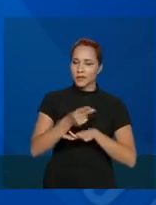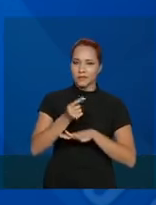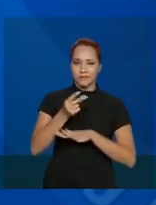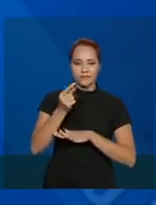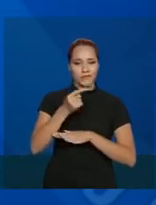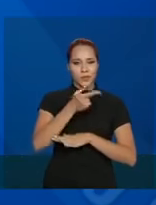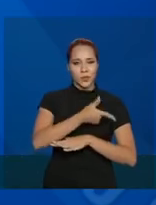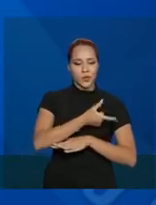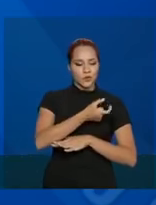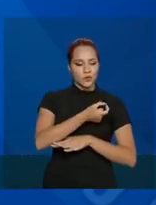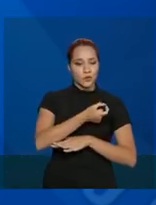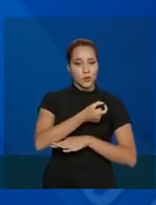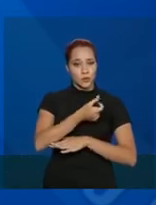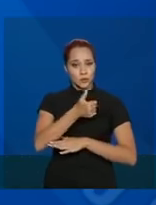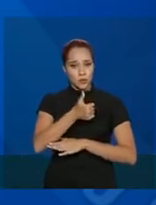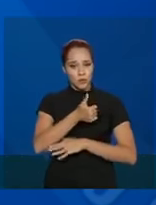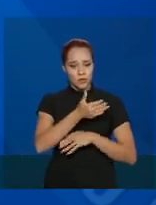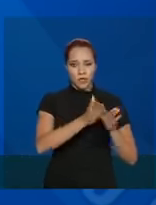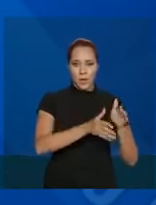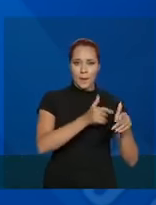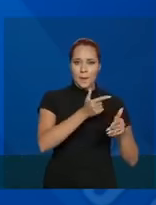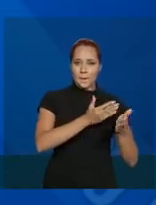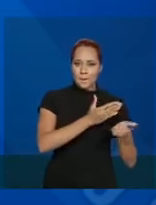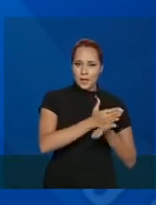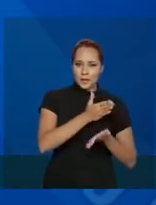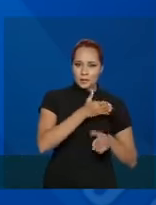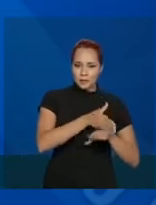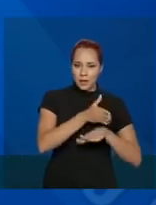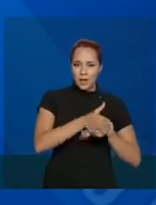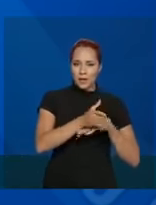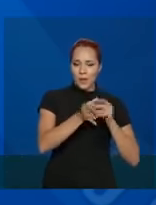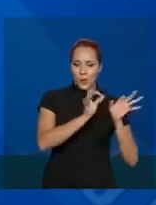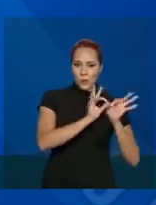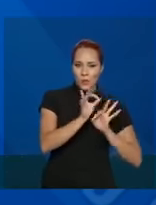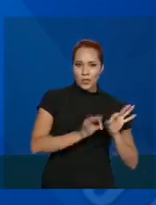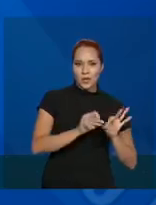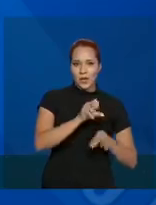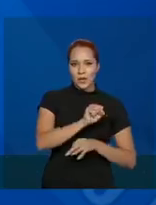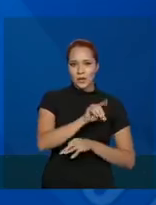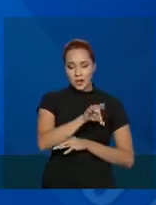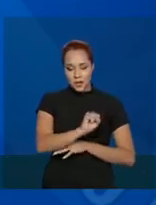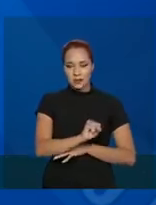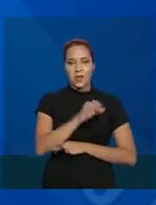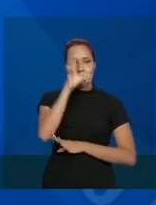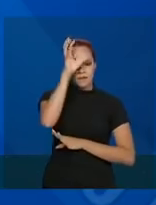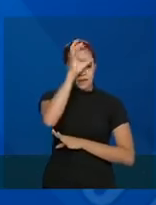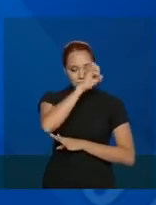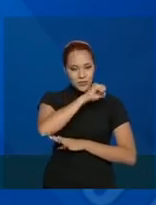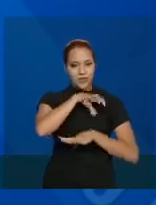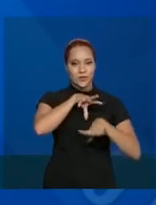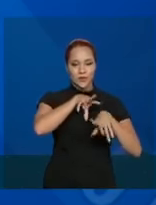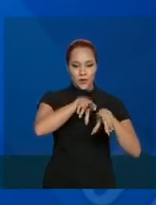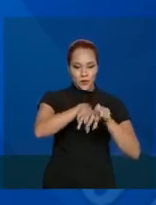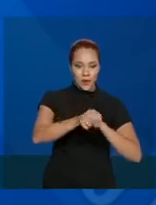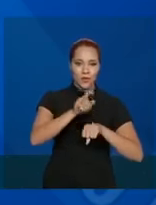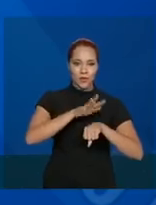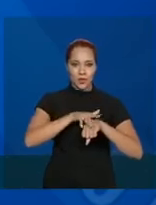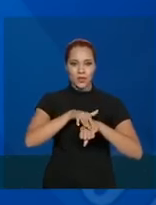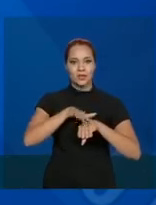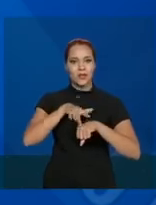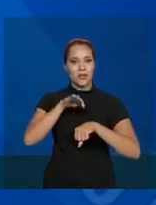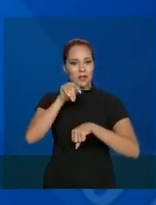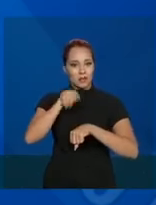desde 2001, quando eu vim, eu participei da construção da SVS, eu aprendi e me formei epidemiologista na